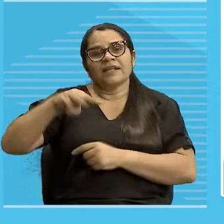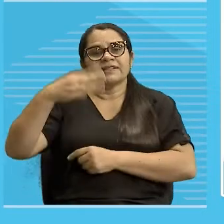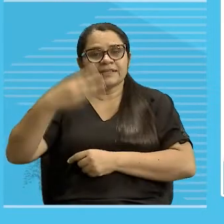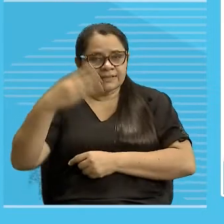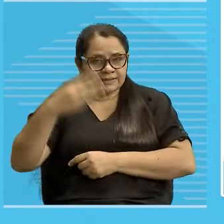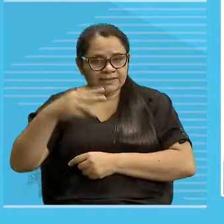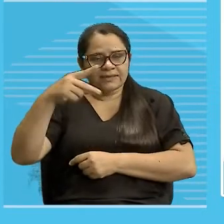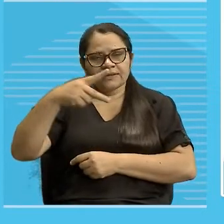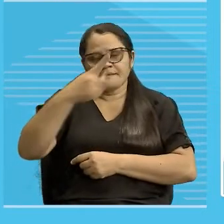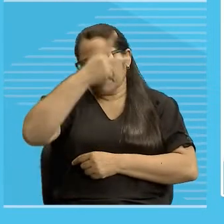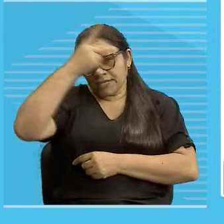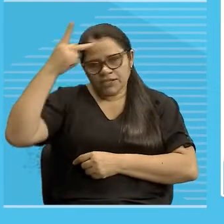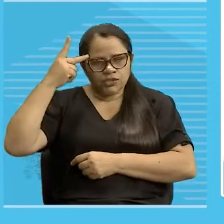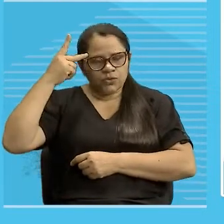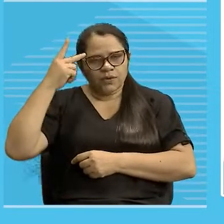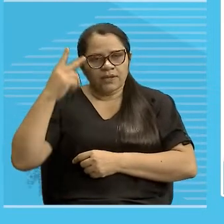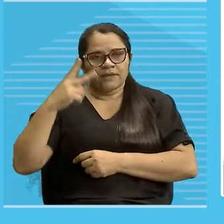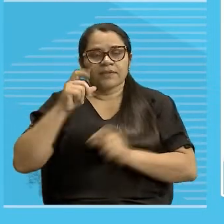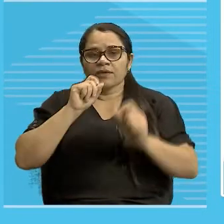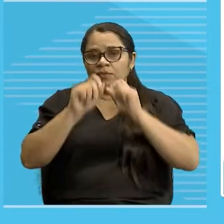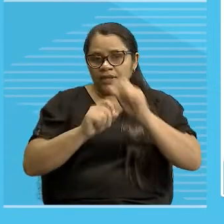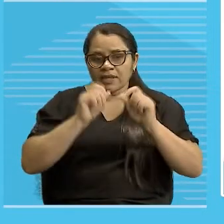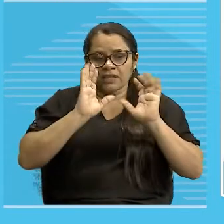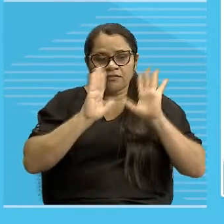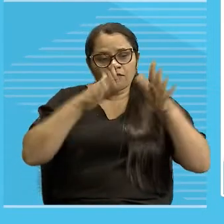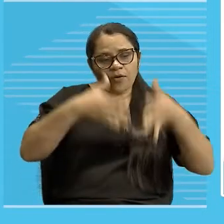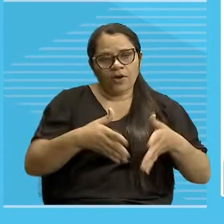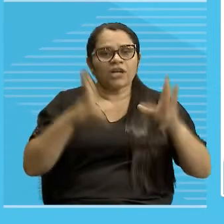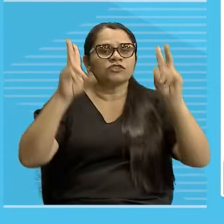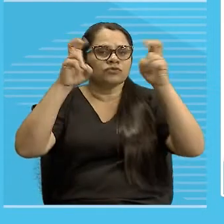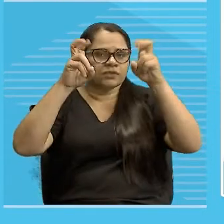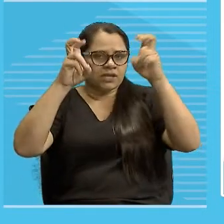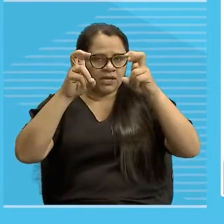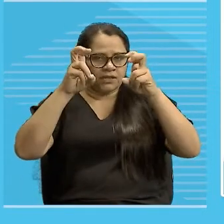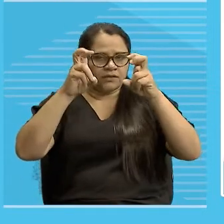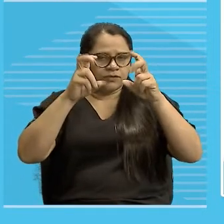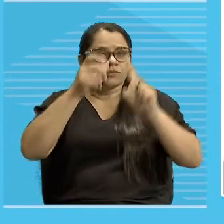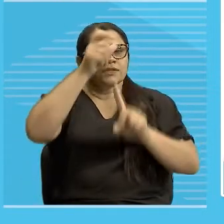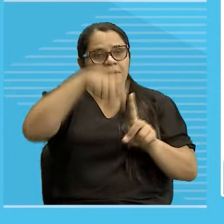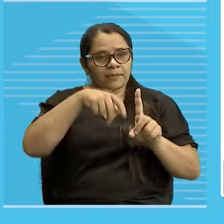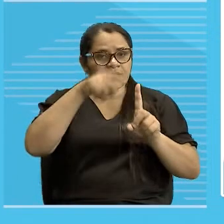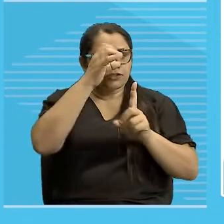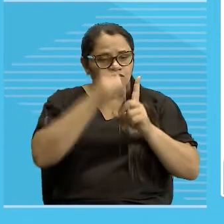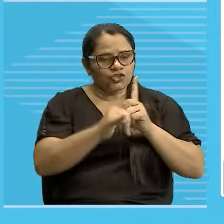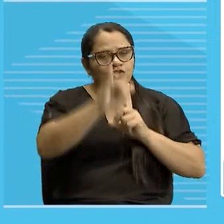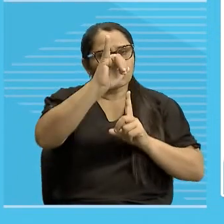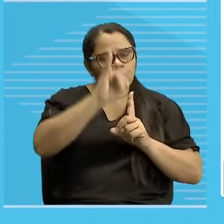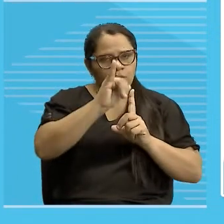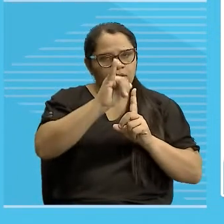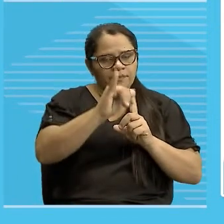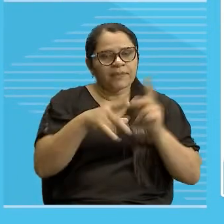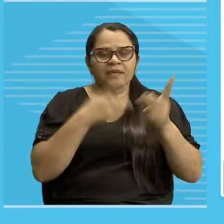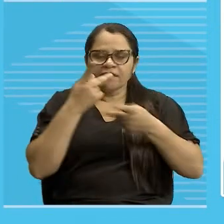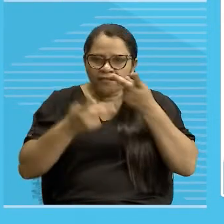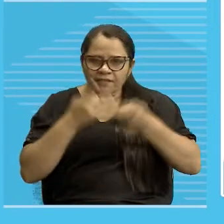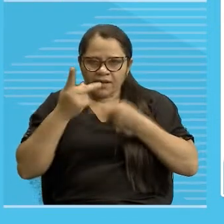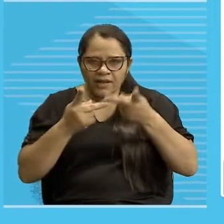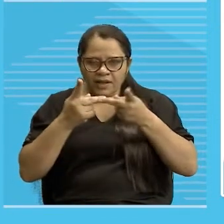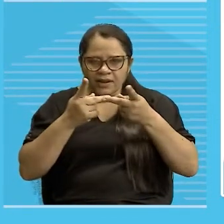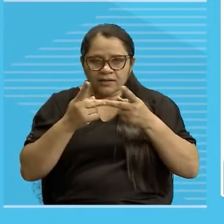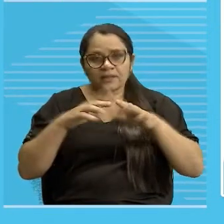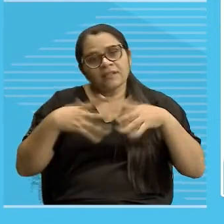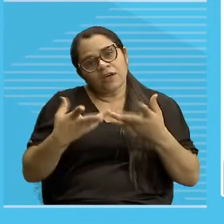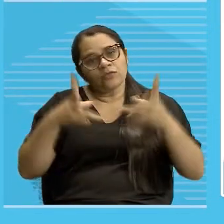referência ao assunto tratado pelos interlocutores, tá? Assunto, você também pode chamar de